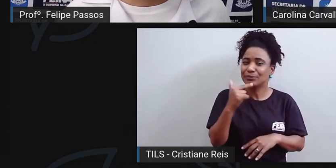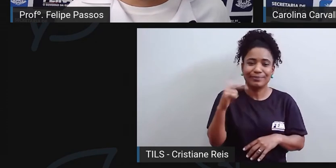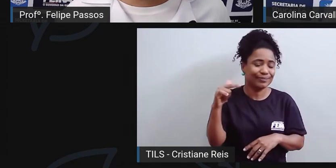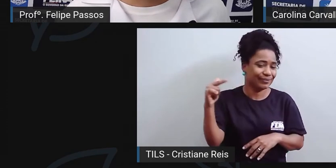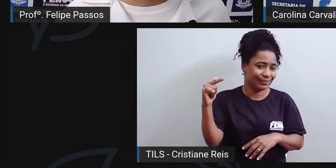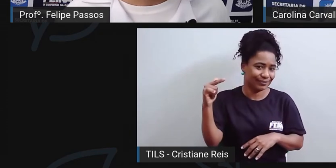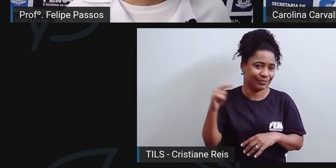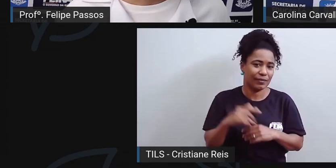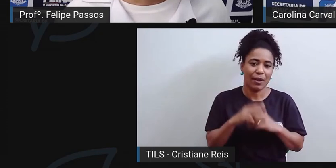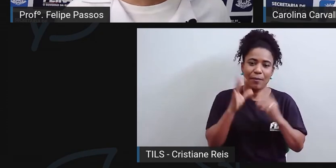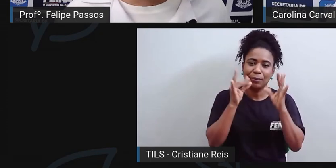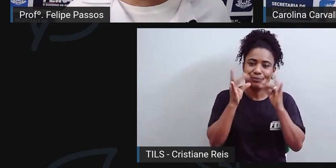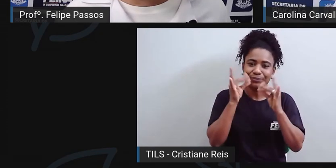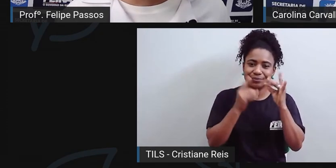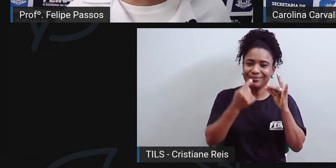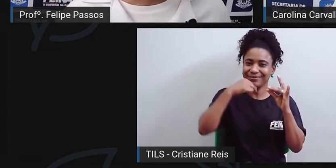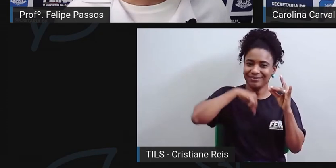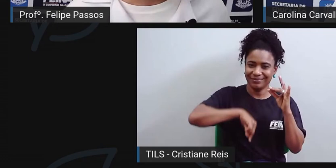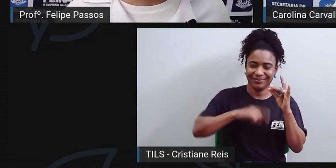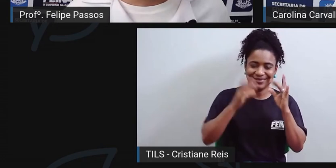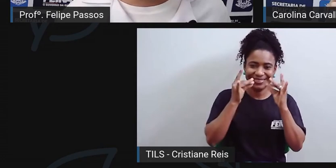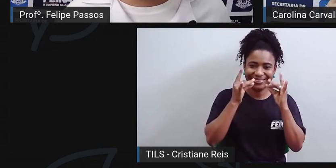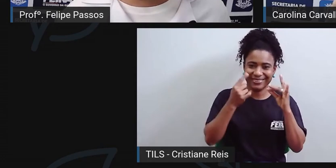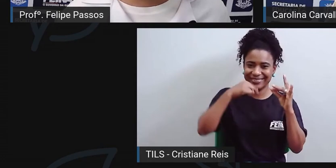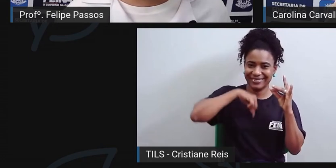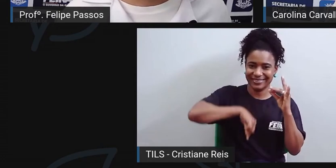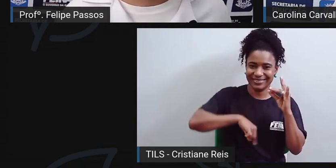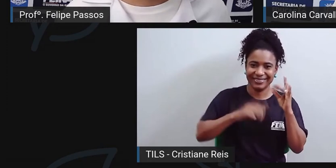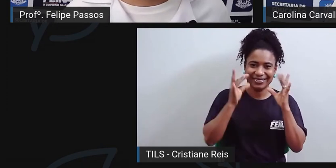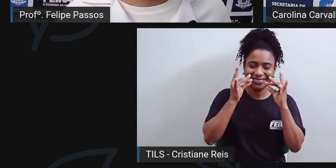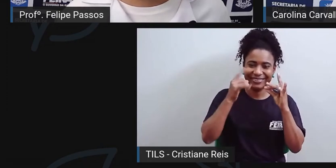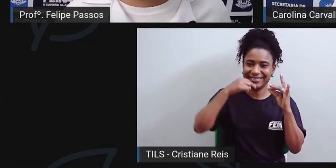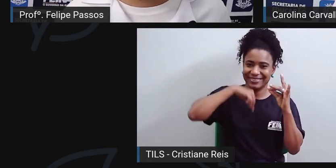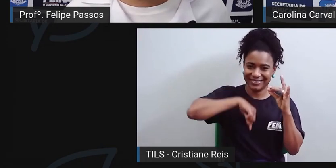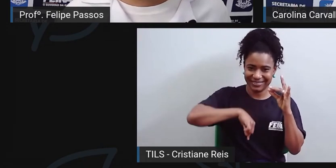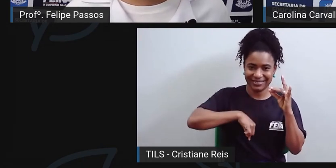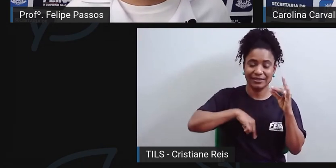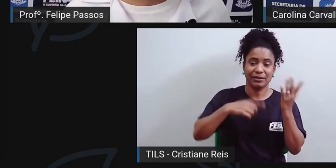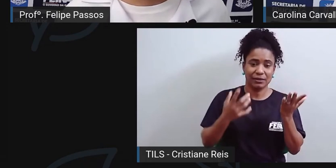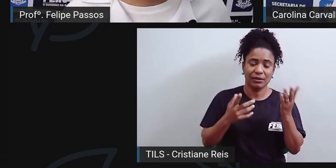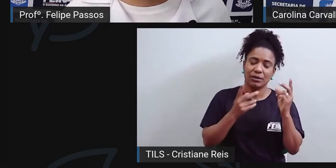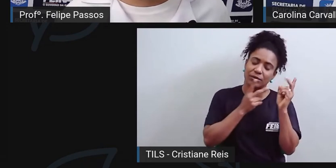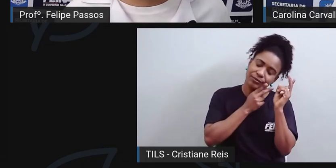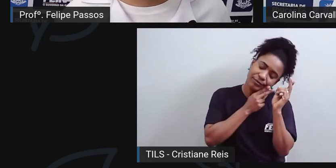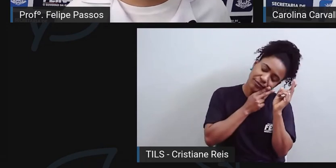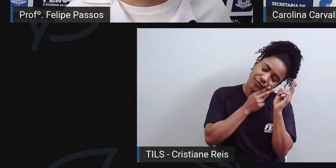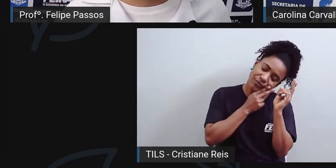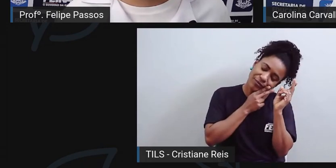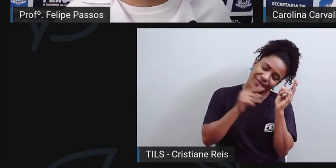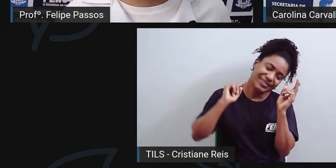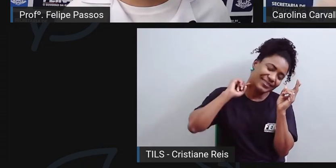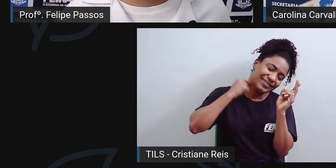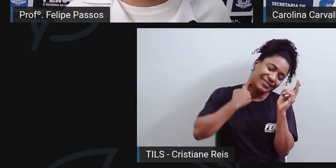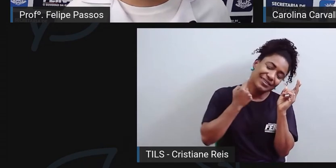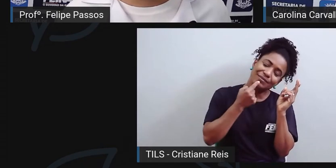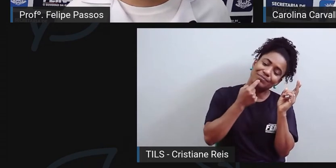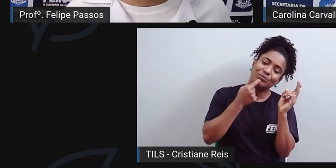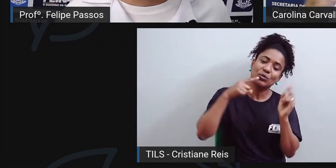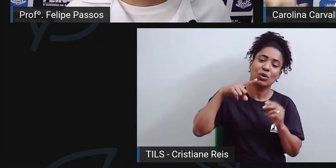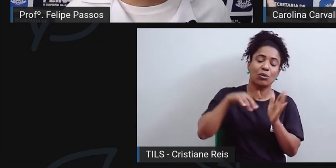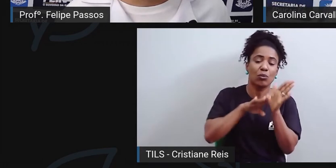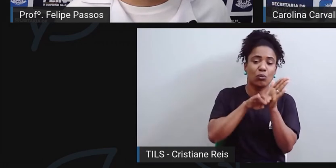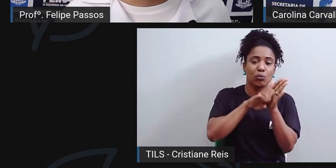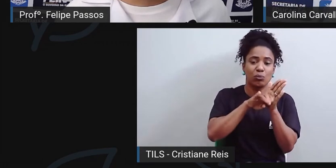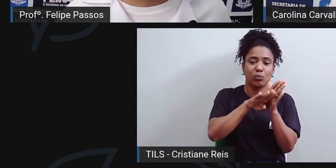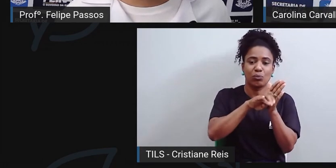limpeza dos dentes, né? Ajuda o dente a não ficar com o alimento grudado. Então se a gente dorme com o dente sujo, a chance de uma